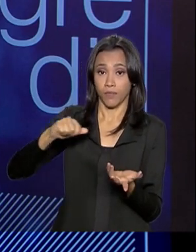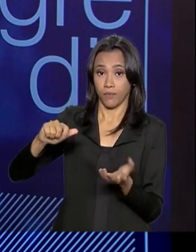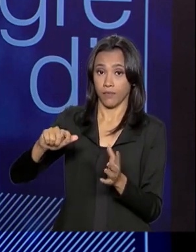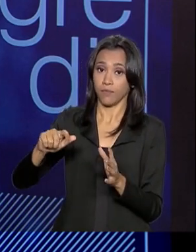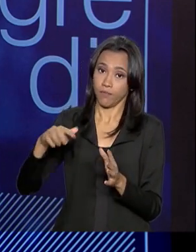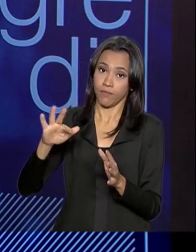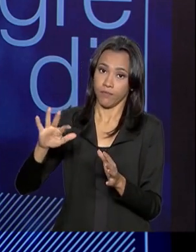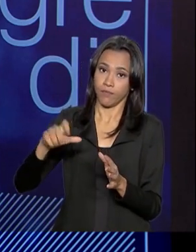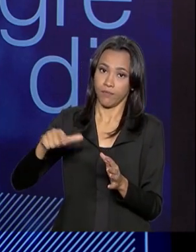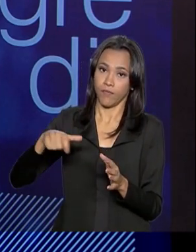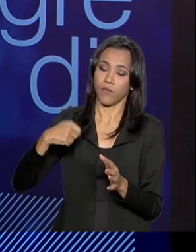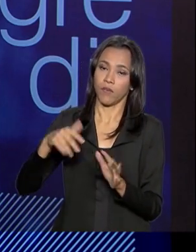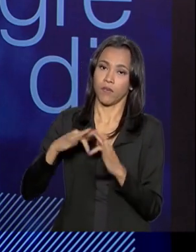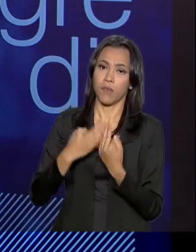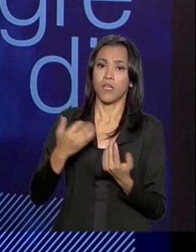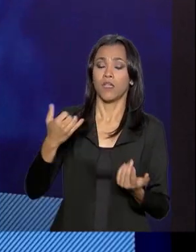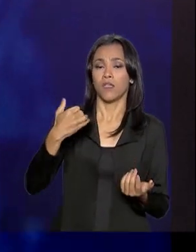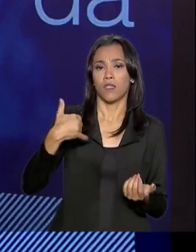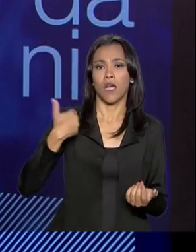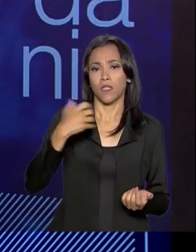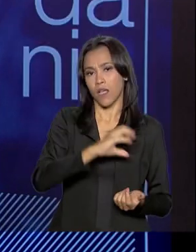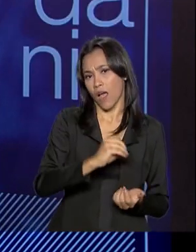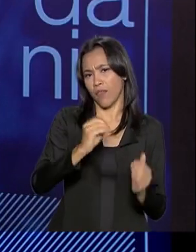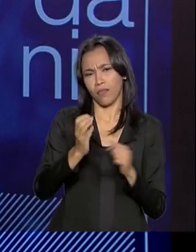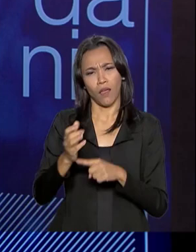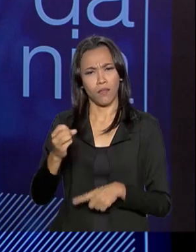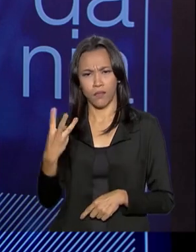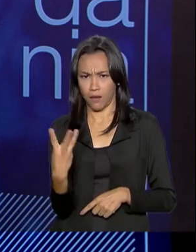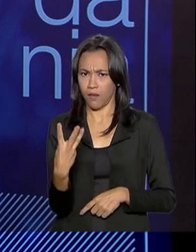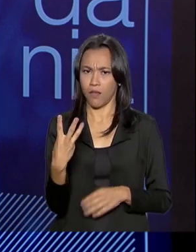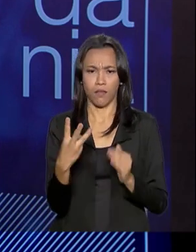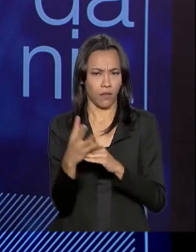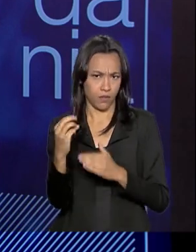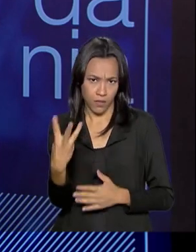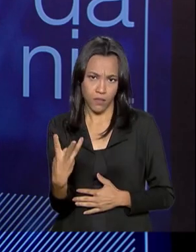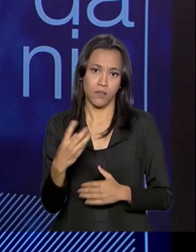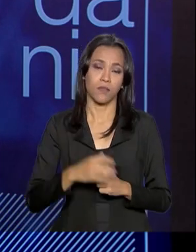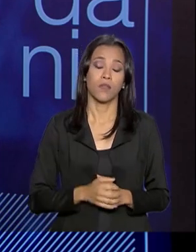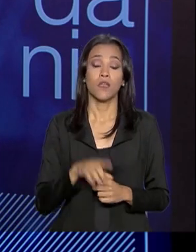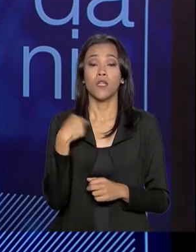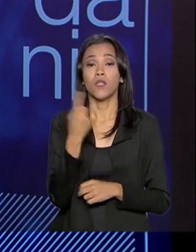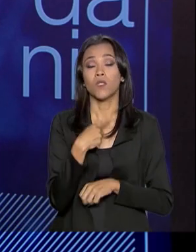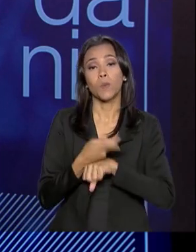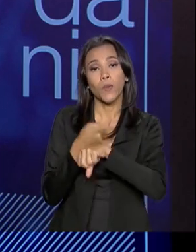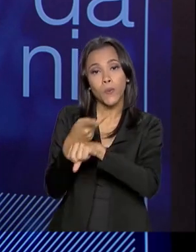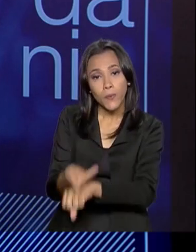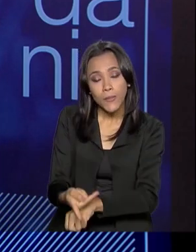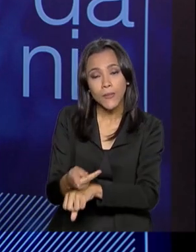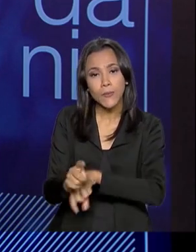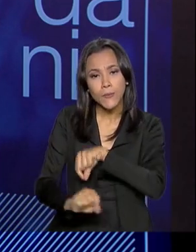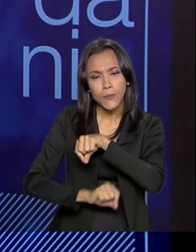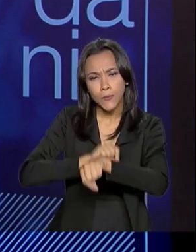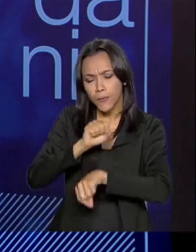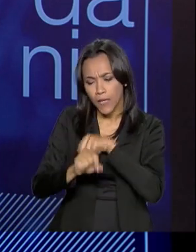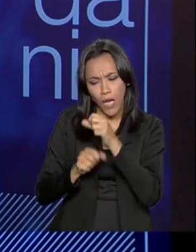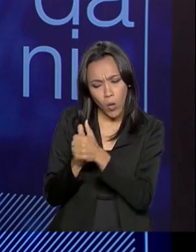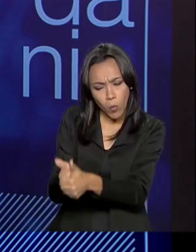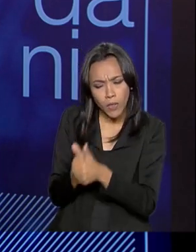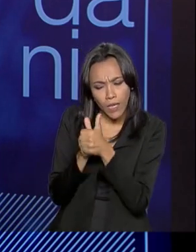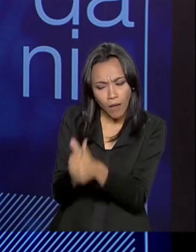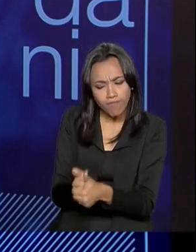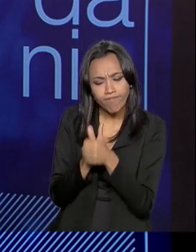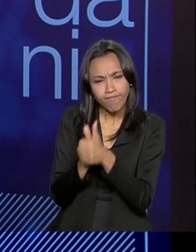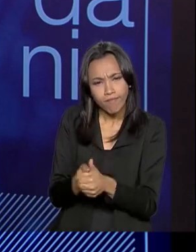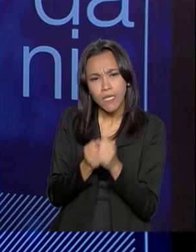a 3 anos, que é o período mais crítico. E nós estamos procurando chegar e acompanhar todas essas crianças em casa